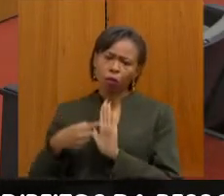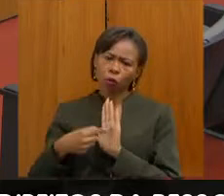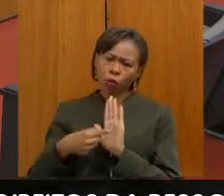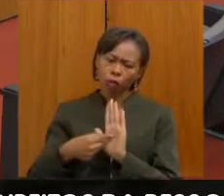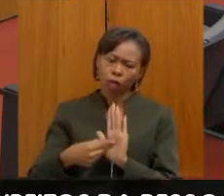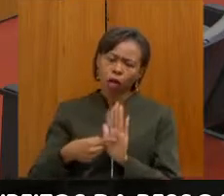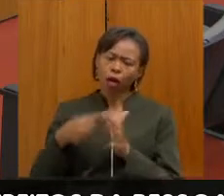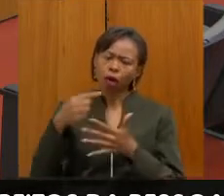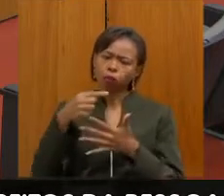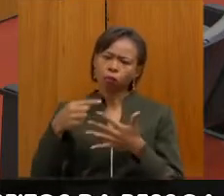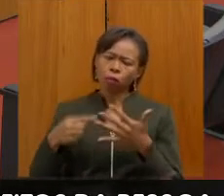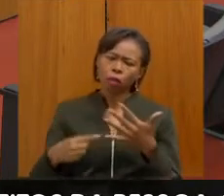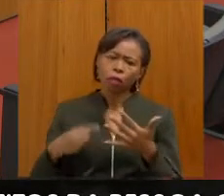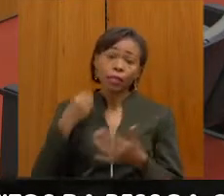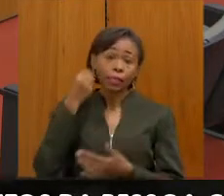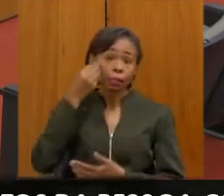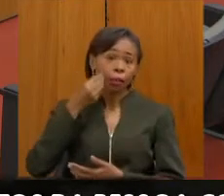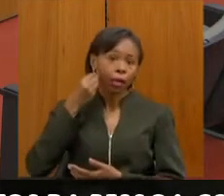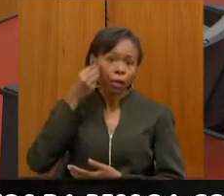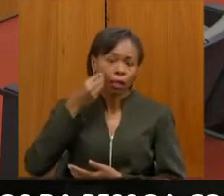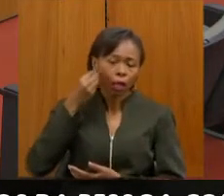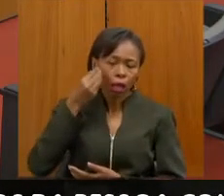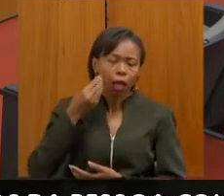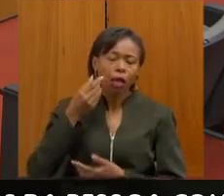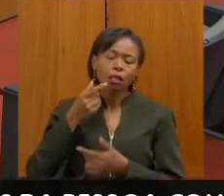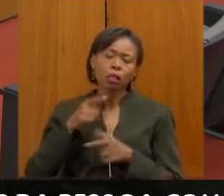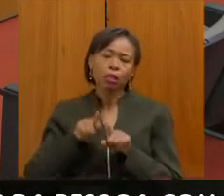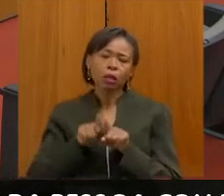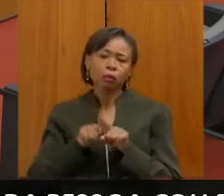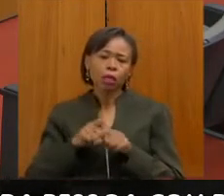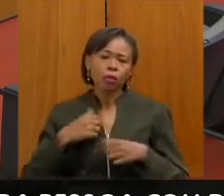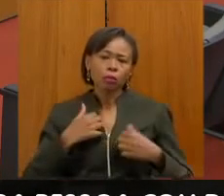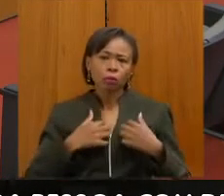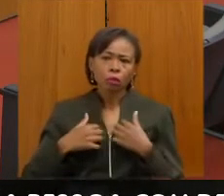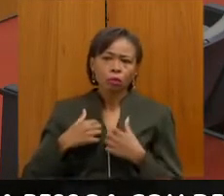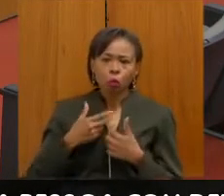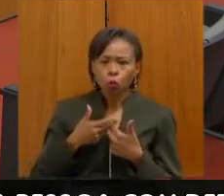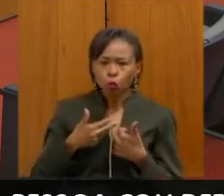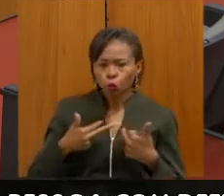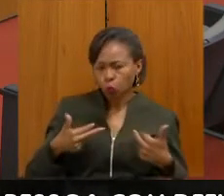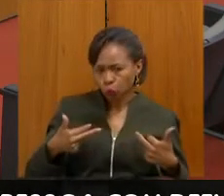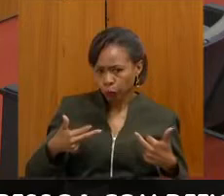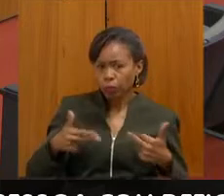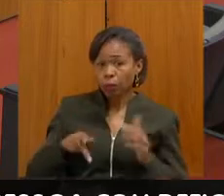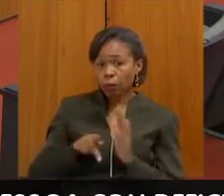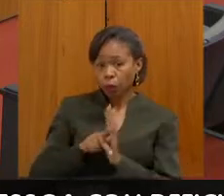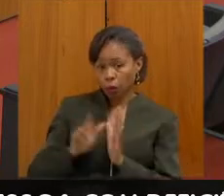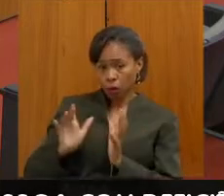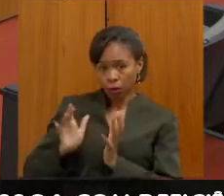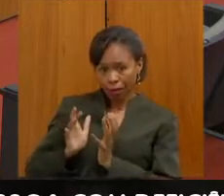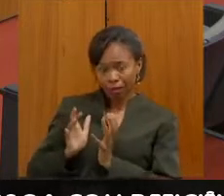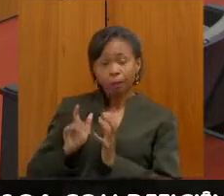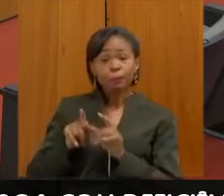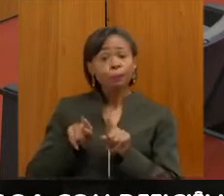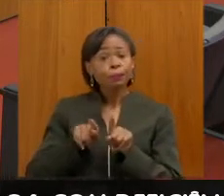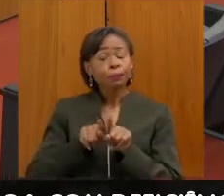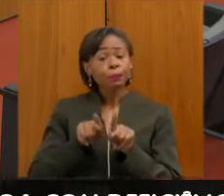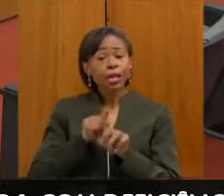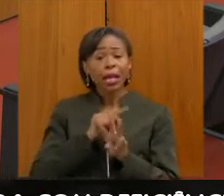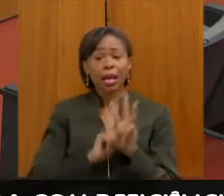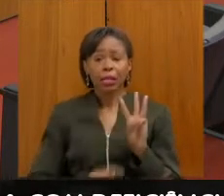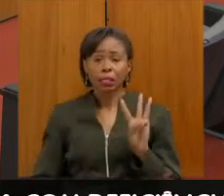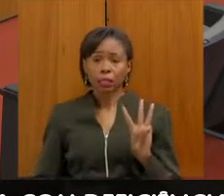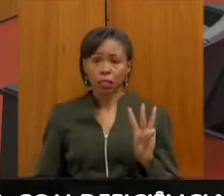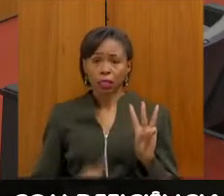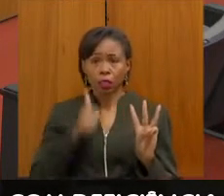algumas experiências da vivência com as APAES. E nós vamos ouvir aqui nossas três APAianas da região